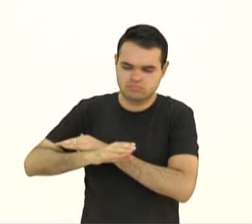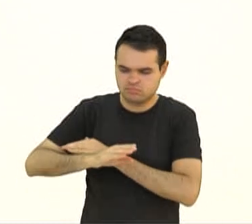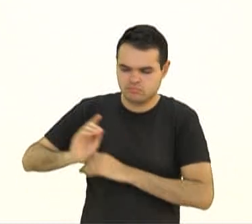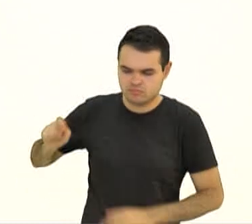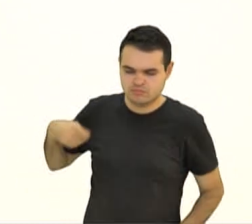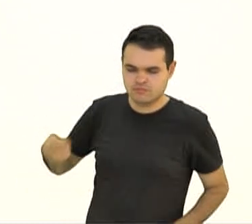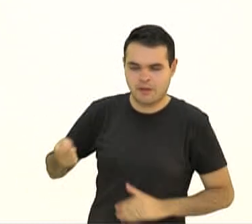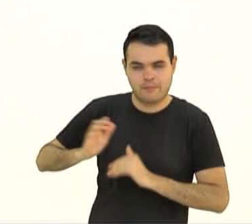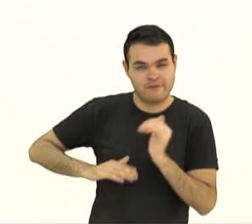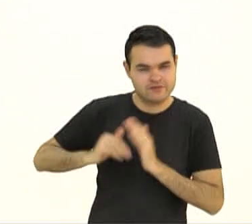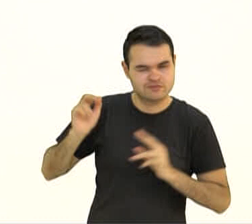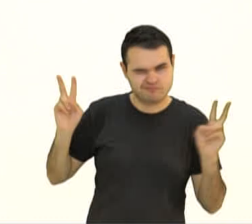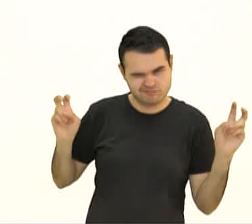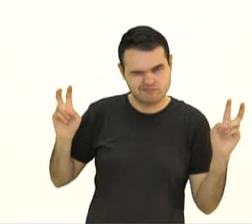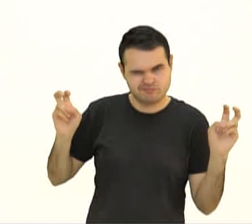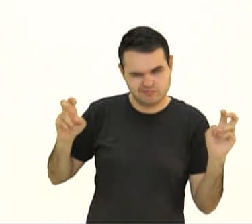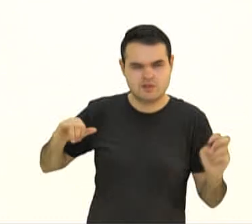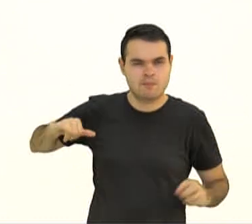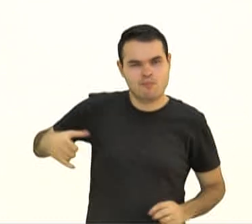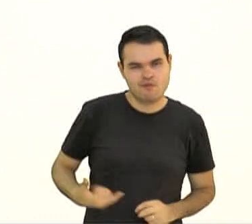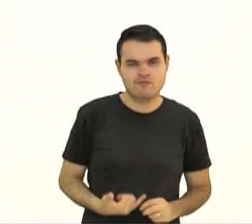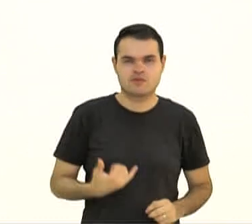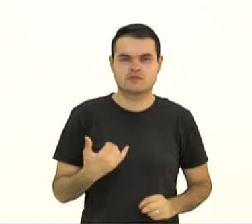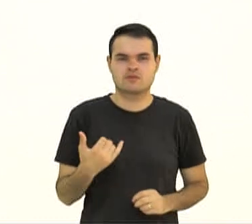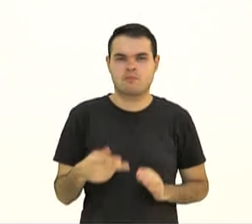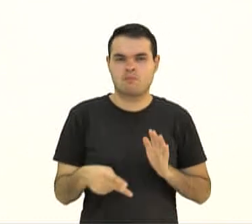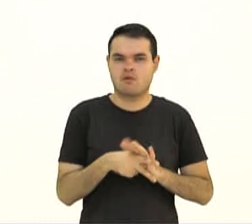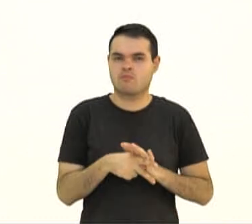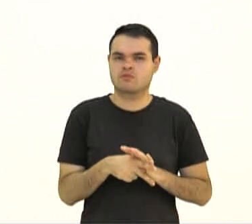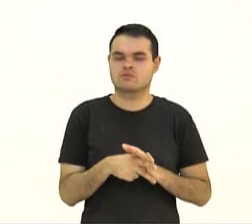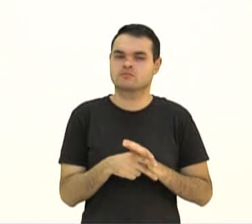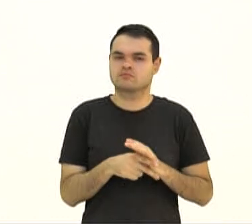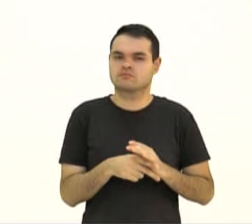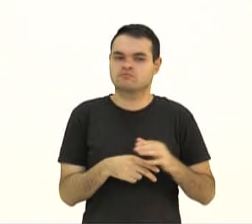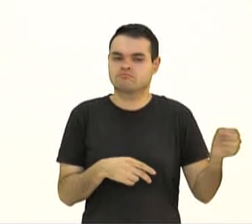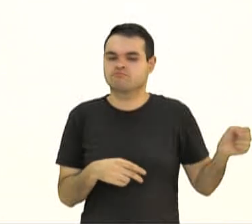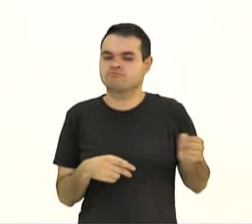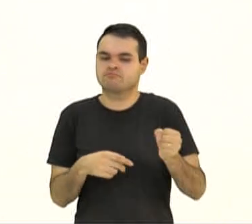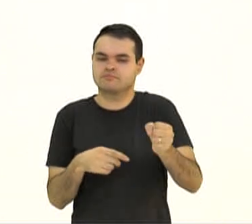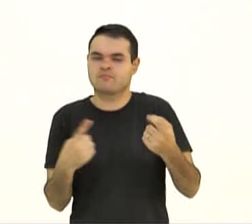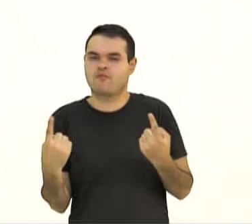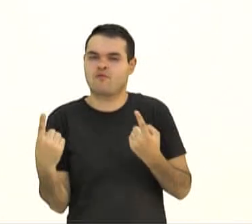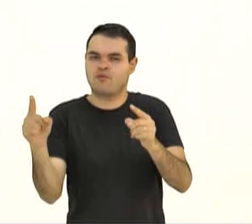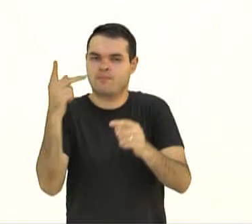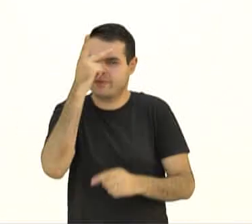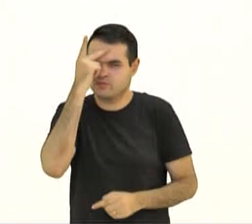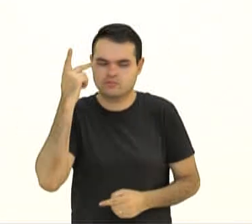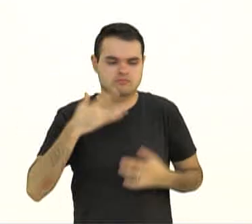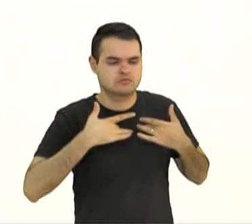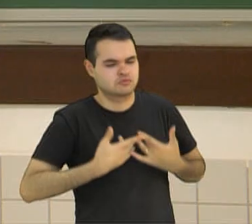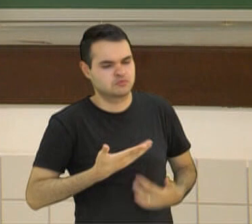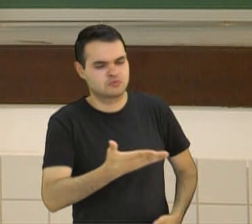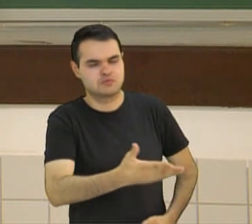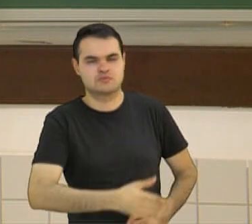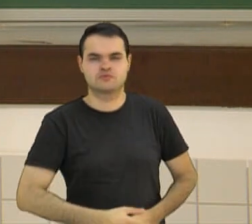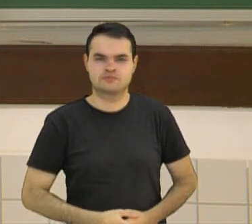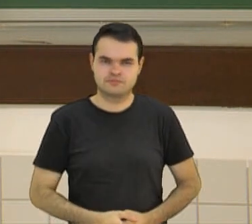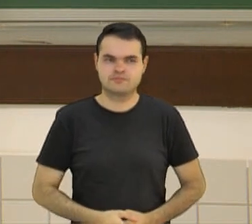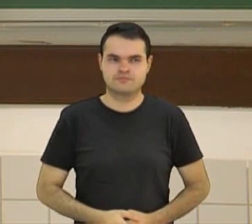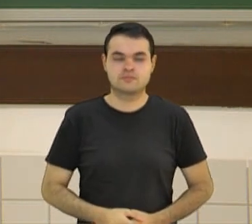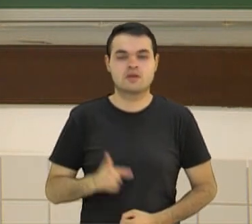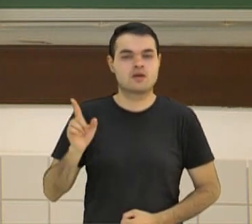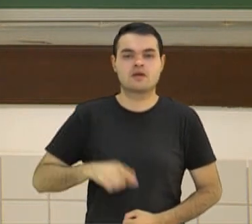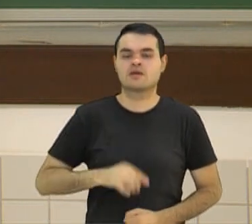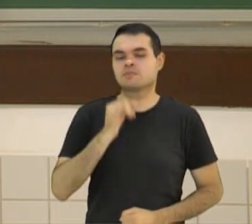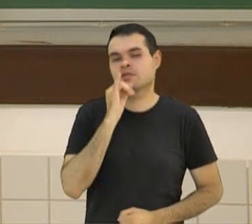profissionais, utilizando-se até mesmo de subterfúgios para enganar pessoas e comovê-las a doar. Nesse caso,